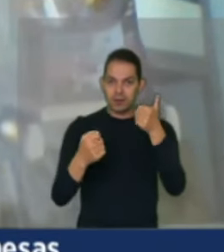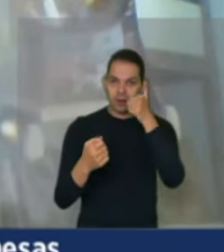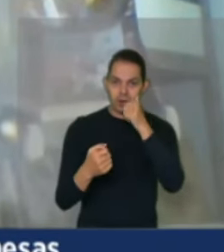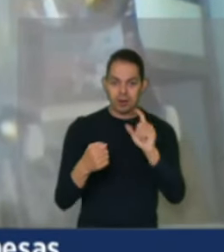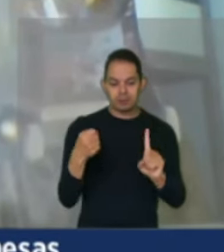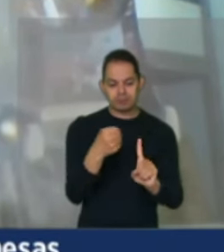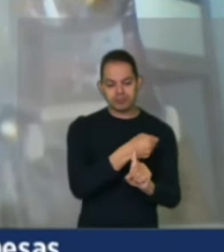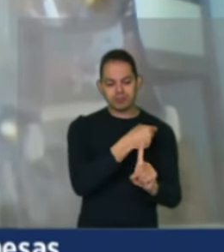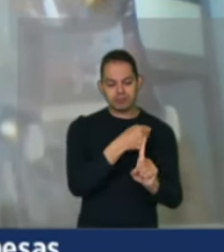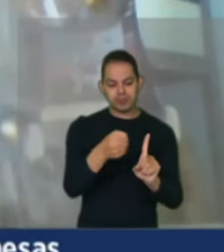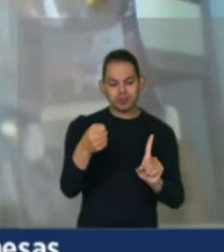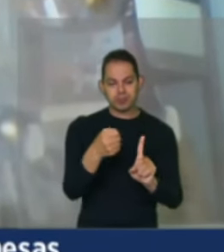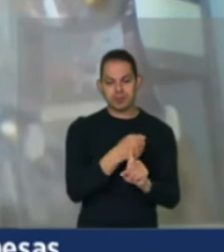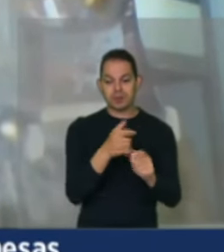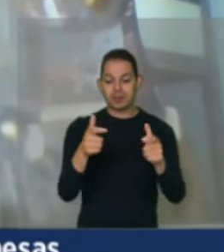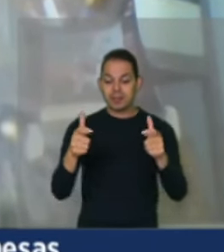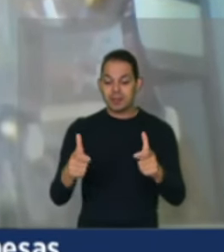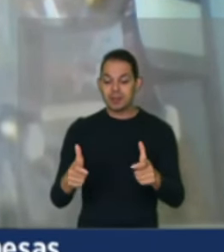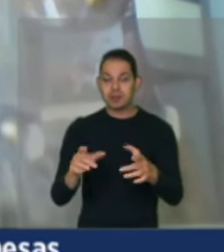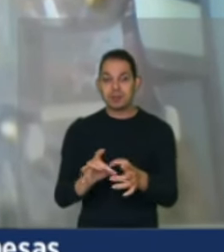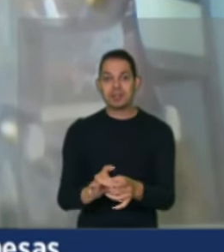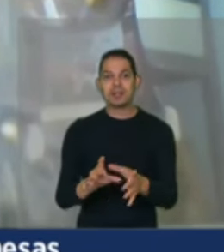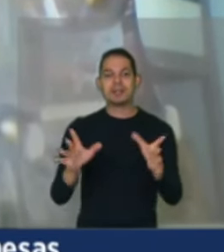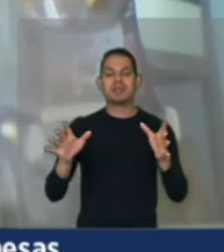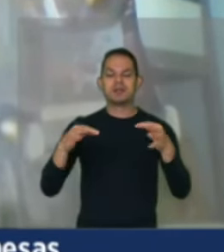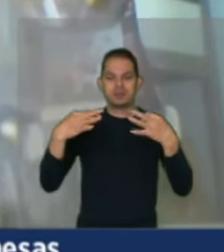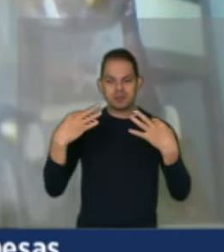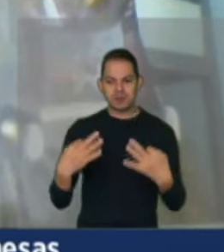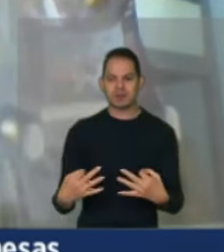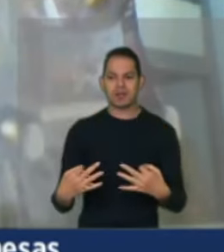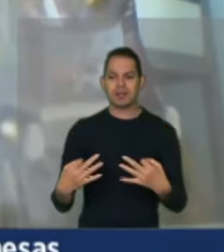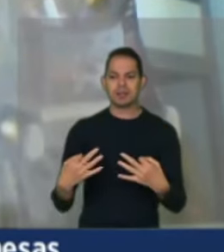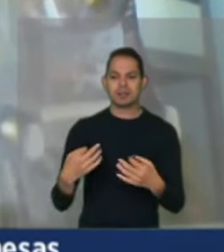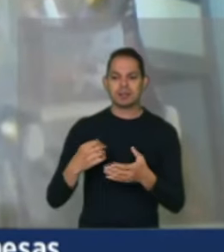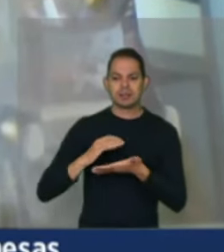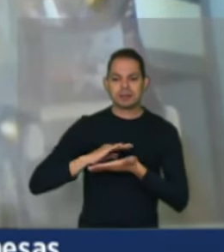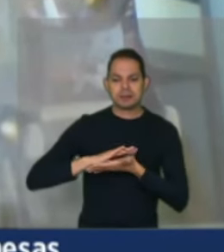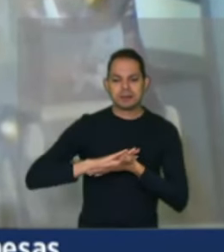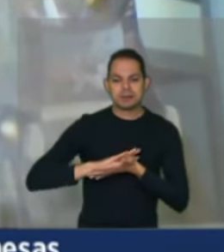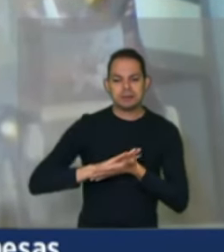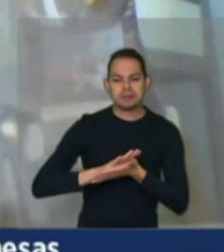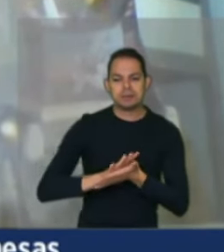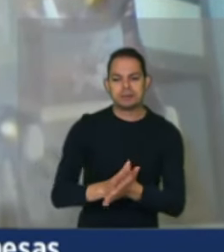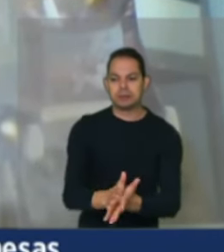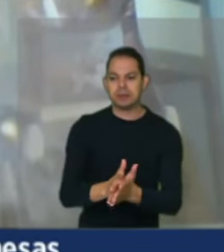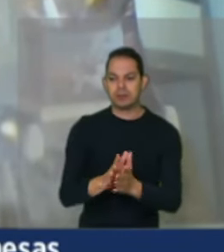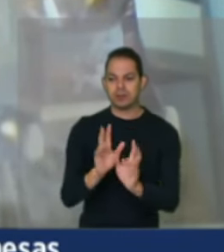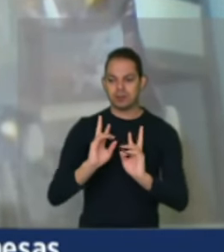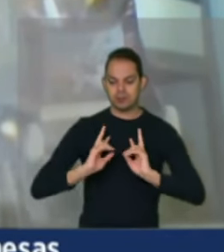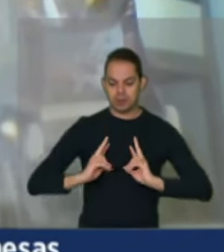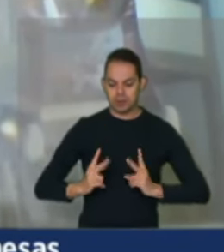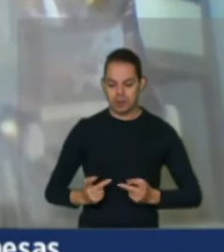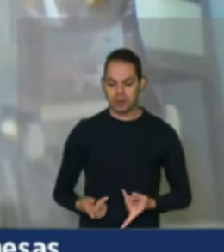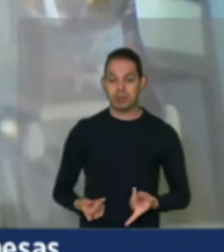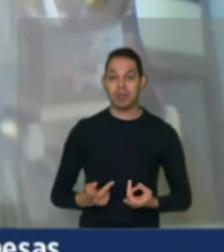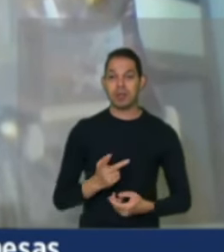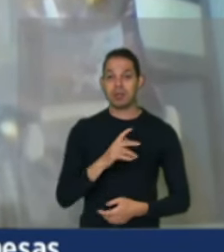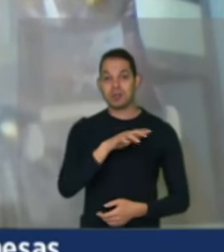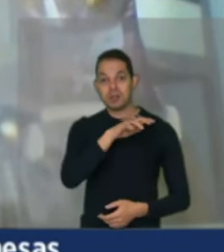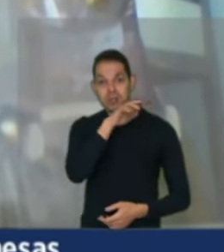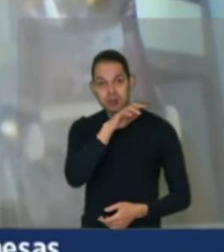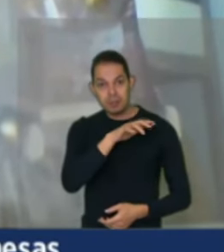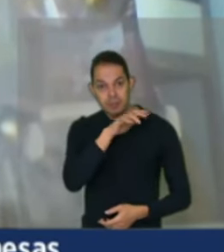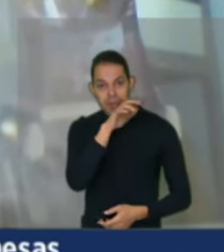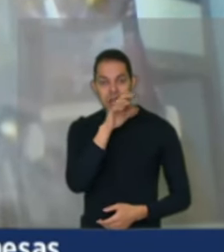Territórios livres de fato de toda a exploração do ser humano, de animais e da